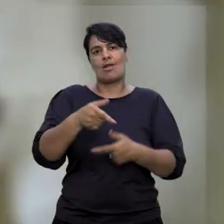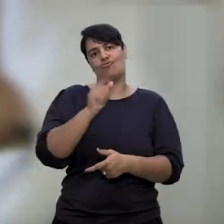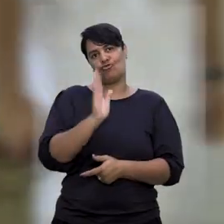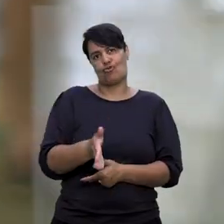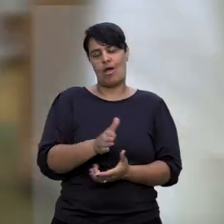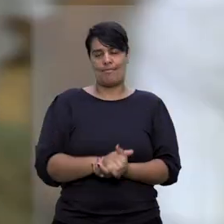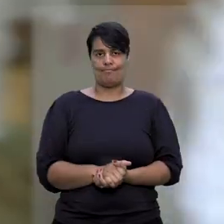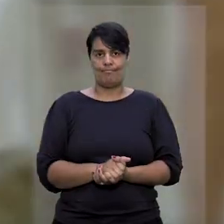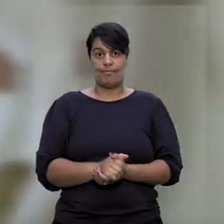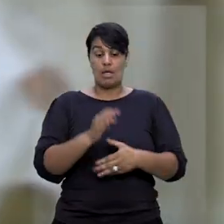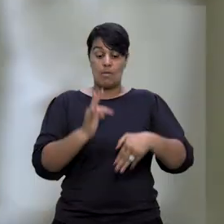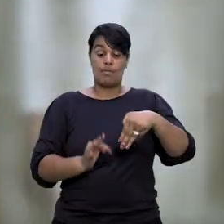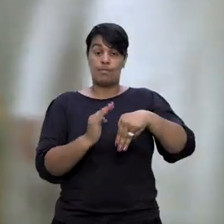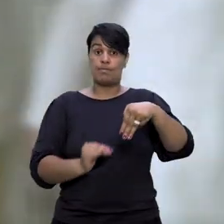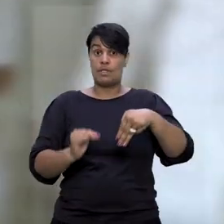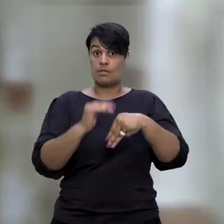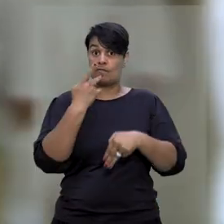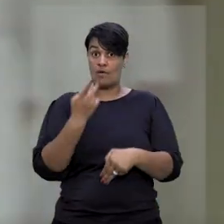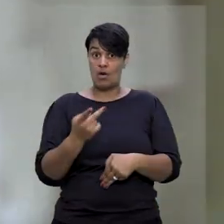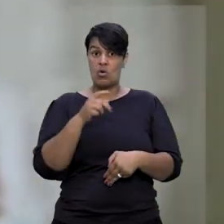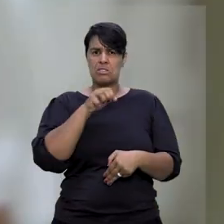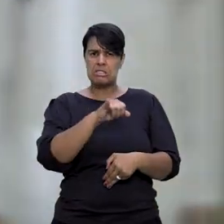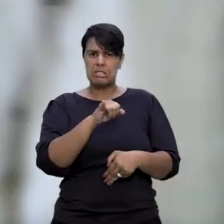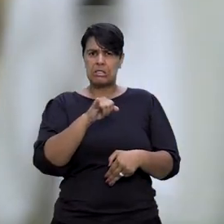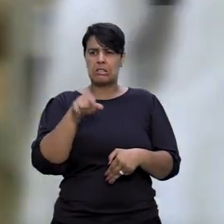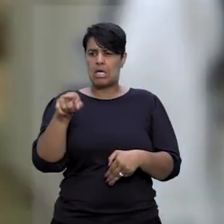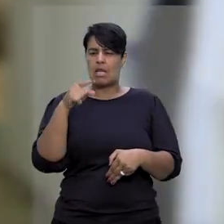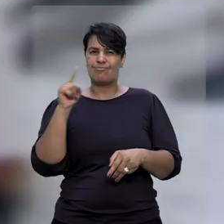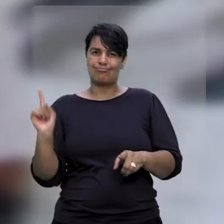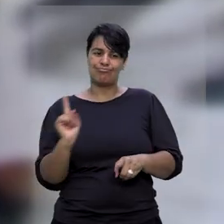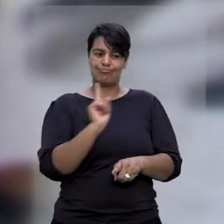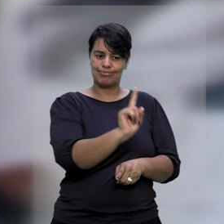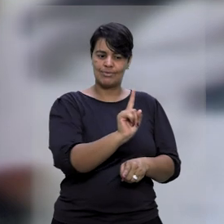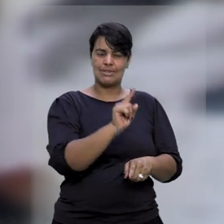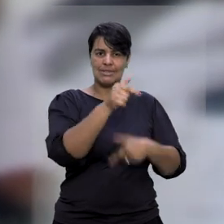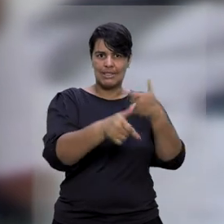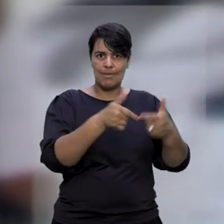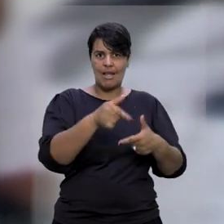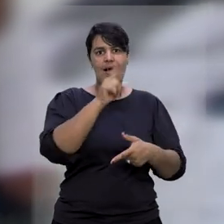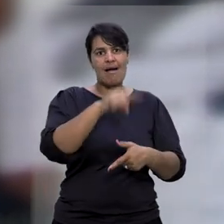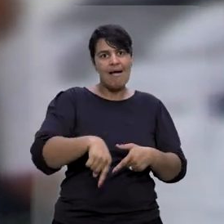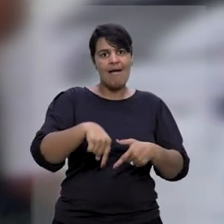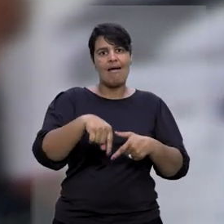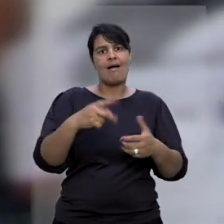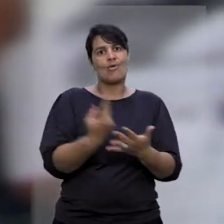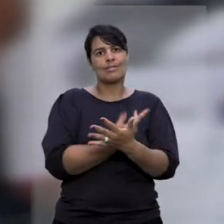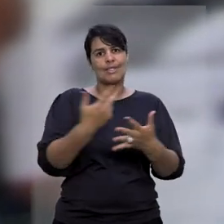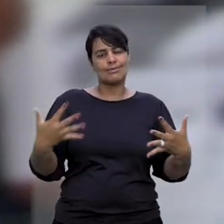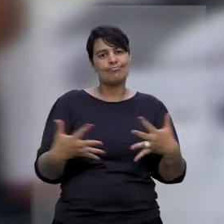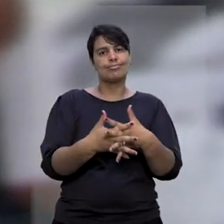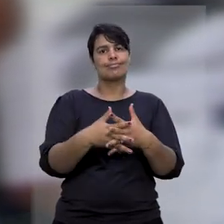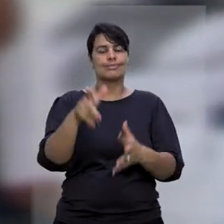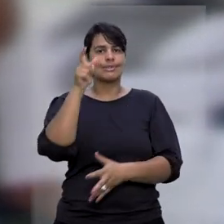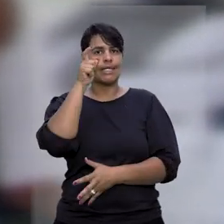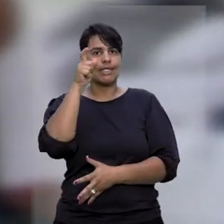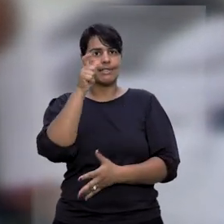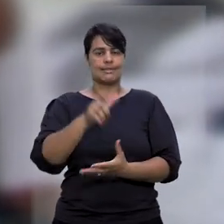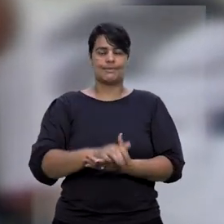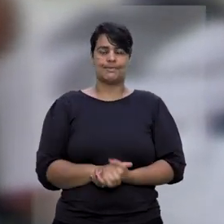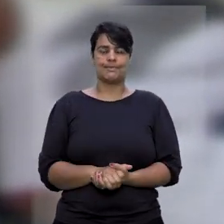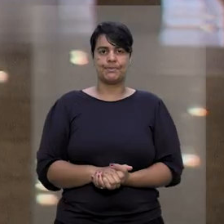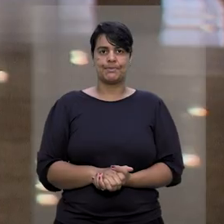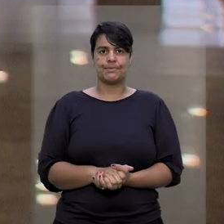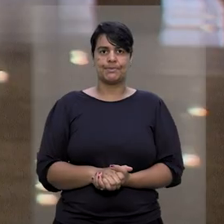onde ela trabalhou. Segundo os ministros, o reconhecimento da inaptidão para a curadoria decorre de um possível conflito de